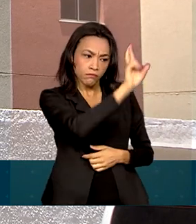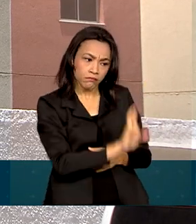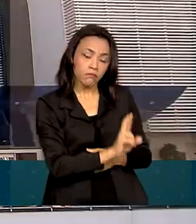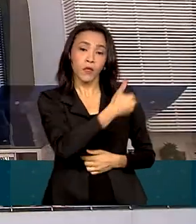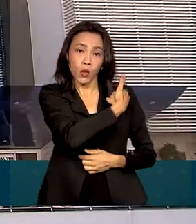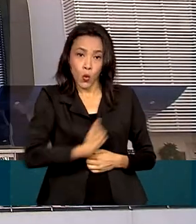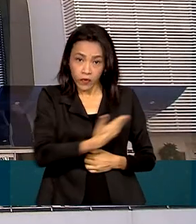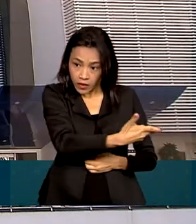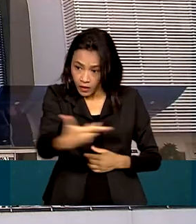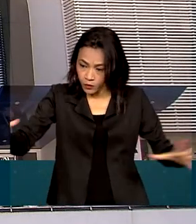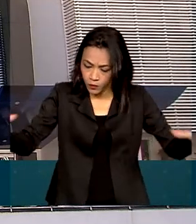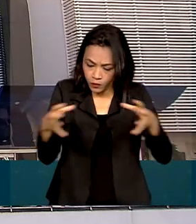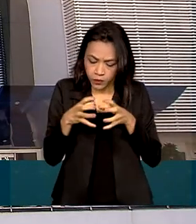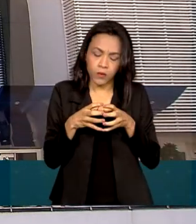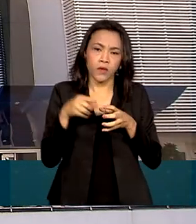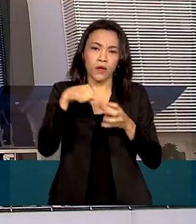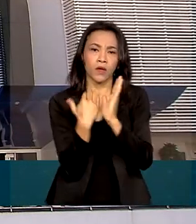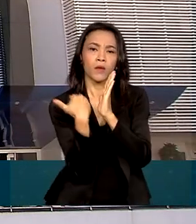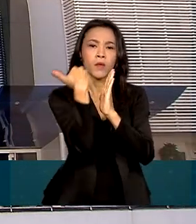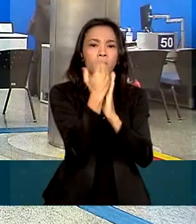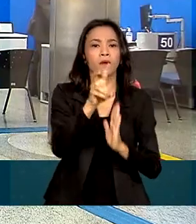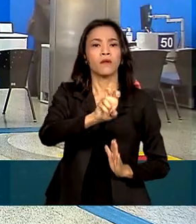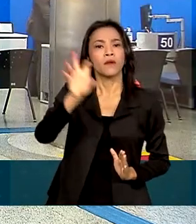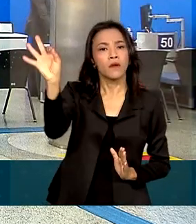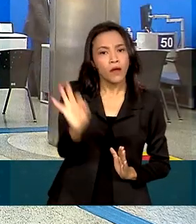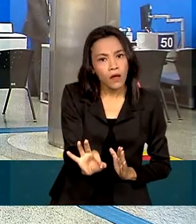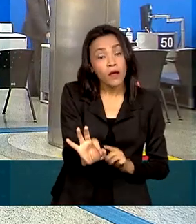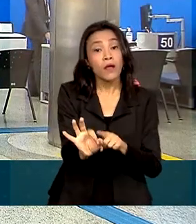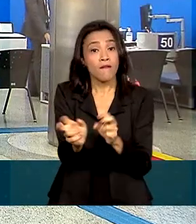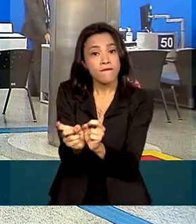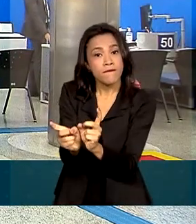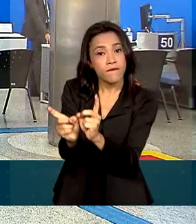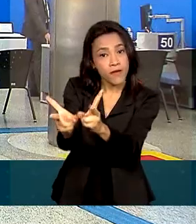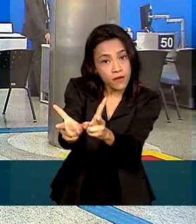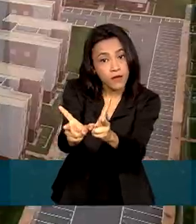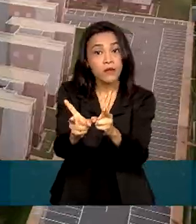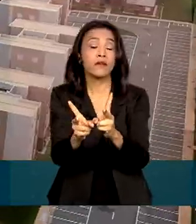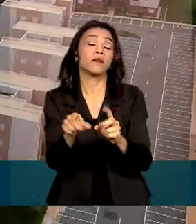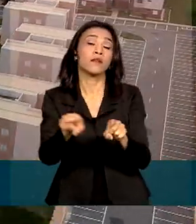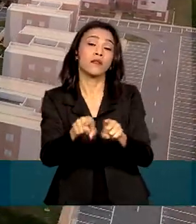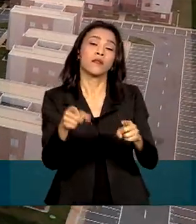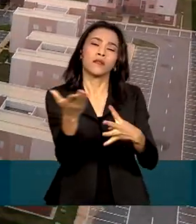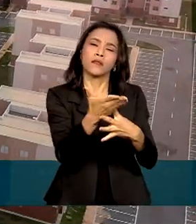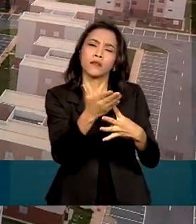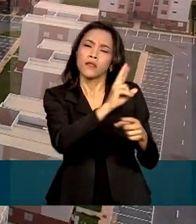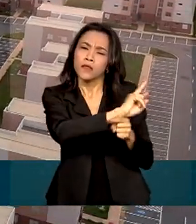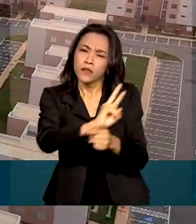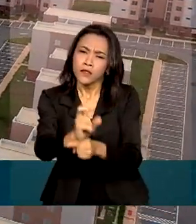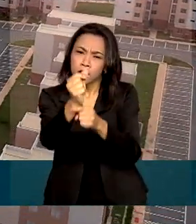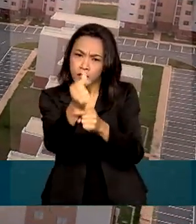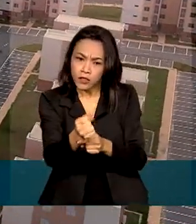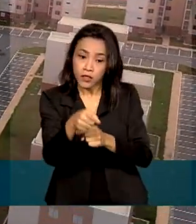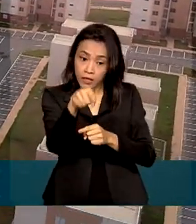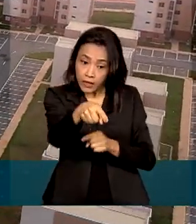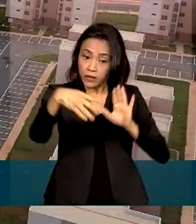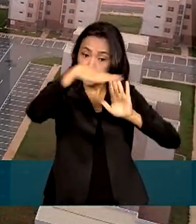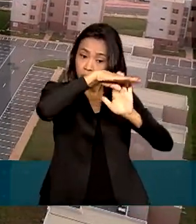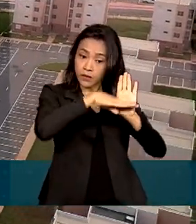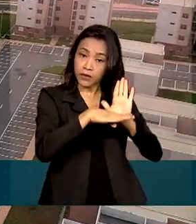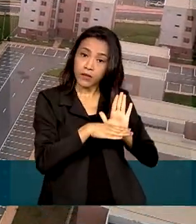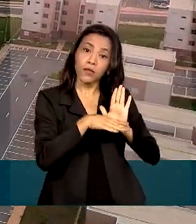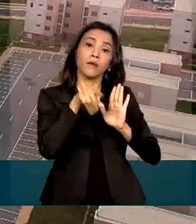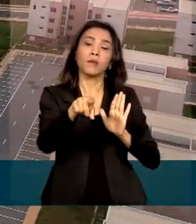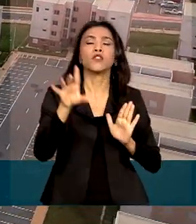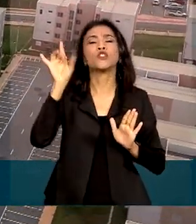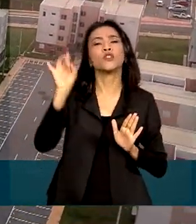ampliou em 5% os valores para venda e financiamento de imóveis pelo programa Casa Verde Amarela, com exceção